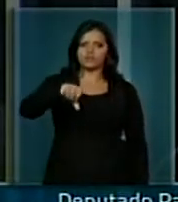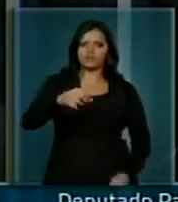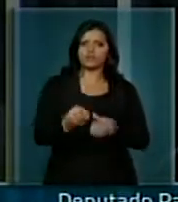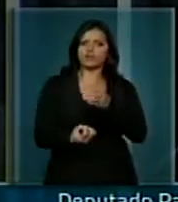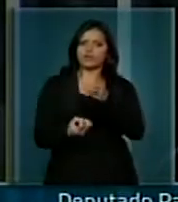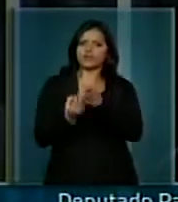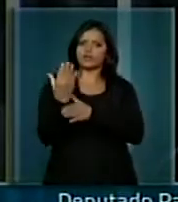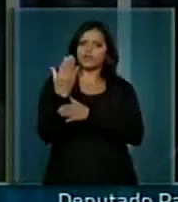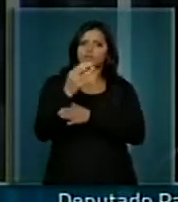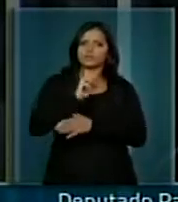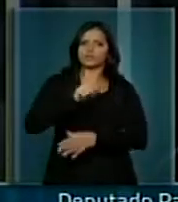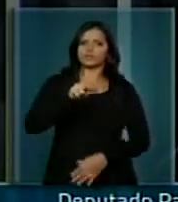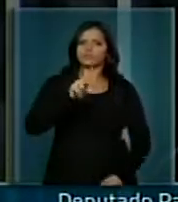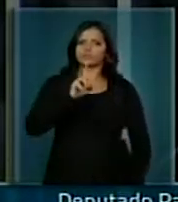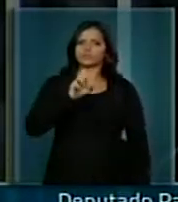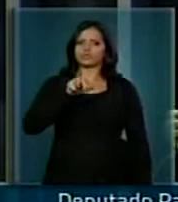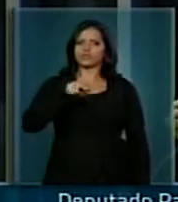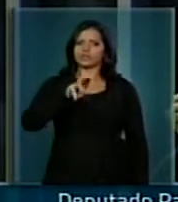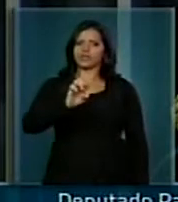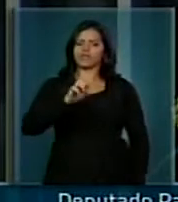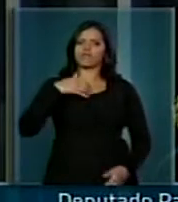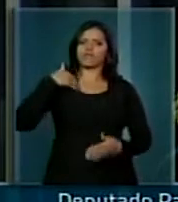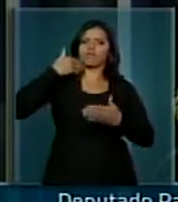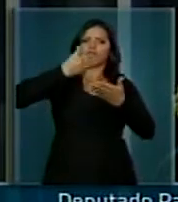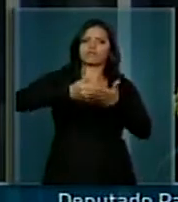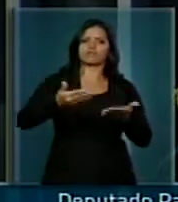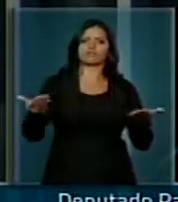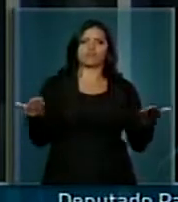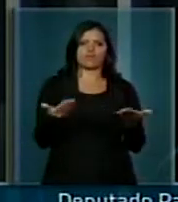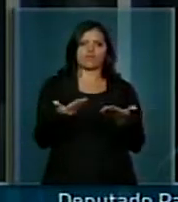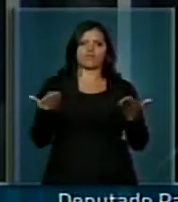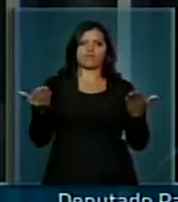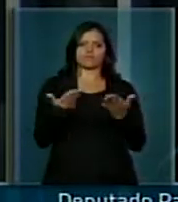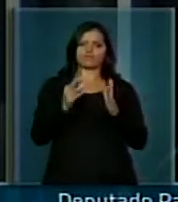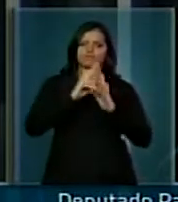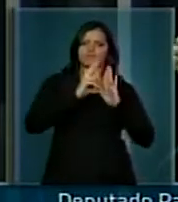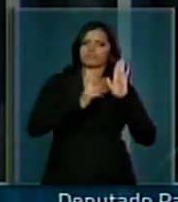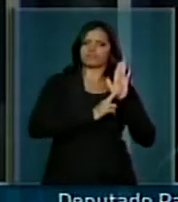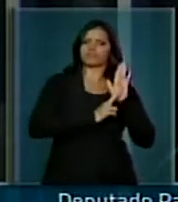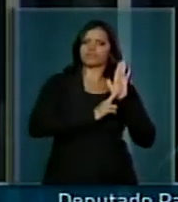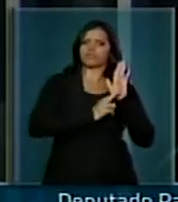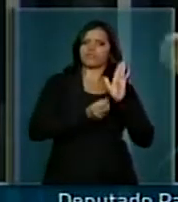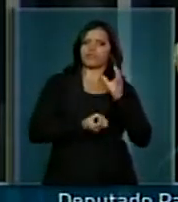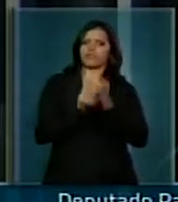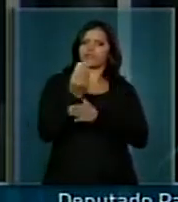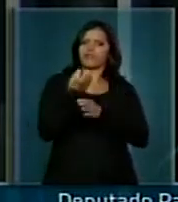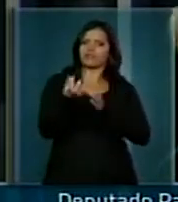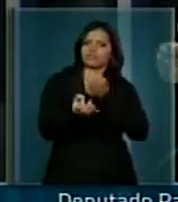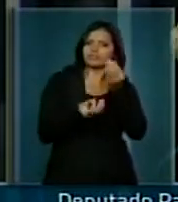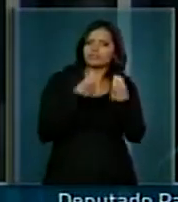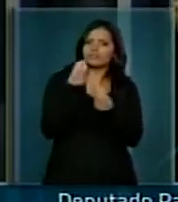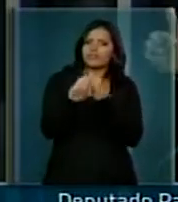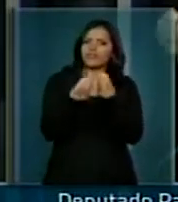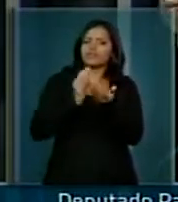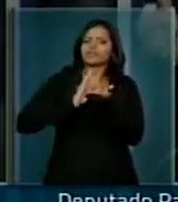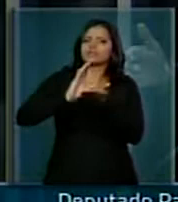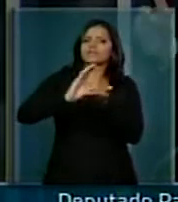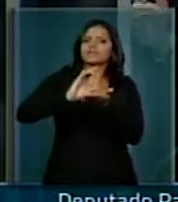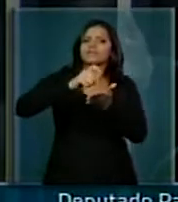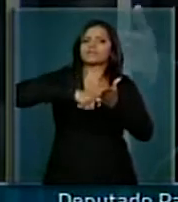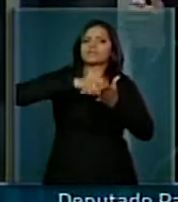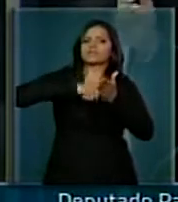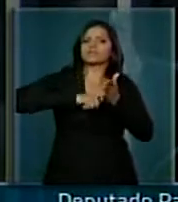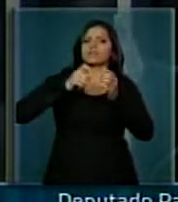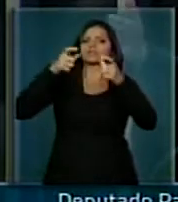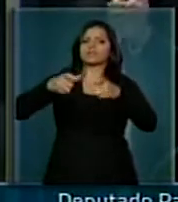criou a Sudene, que, até hoje, rege e estabelece as condições de incentivos fiscais para